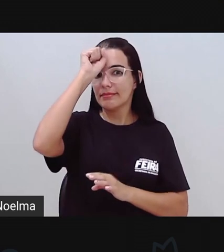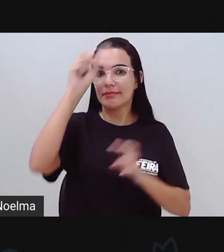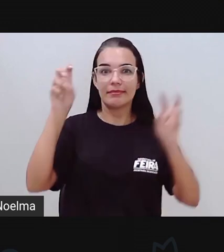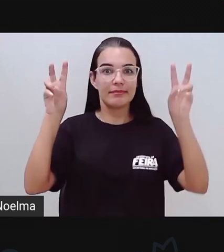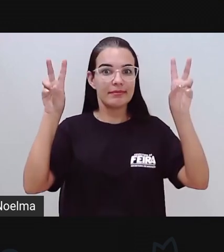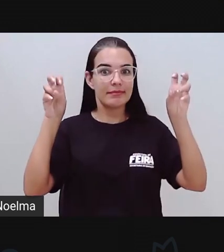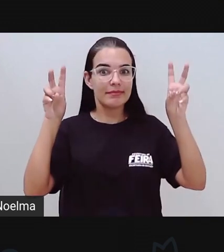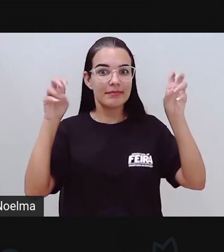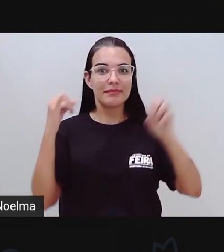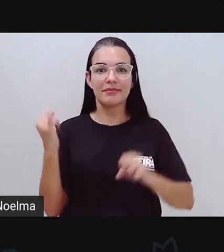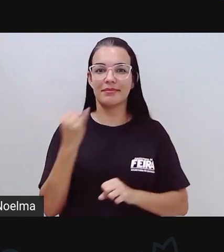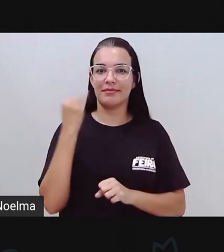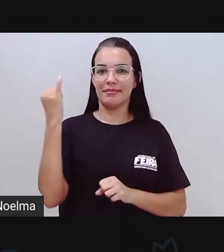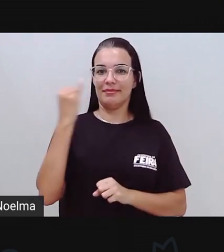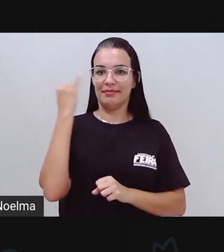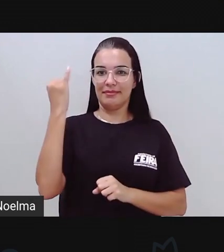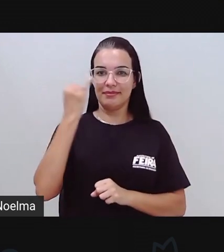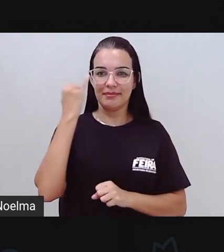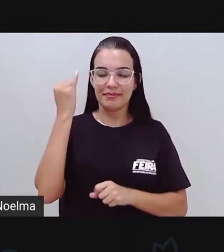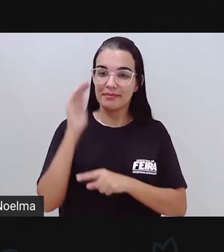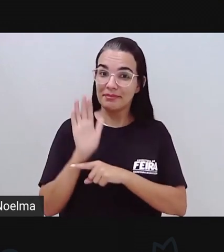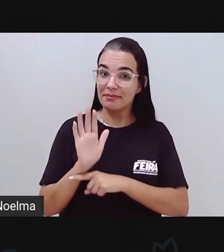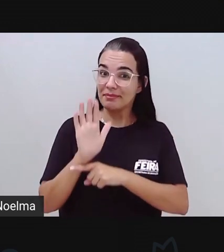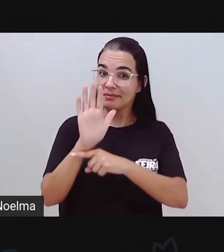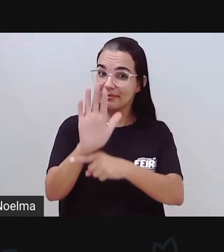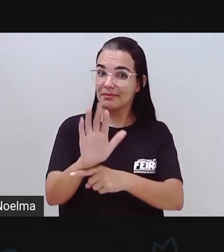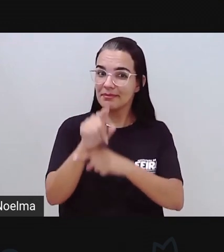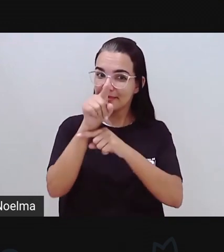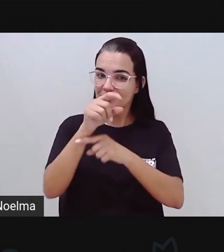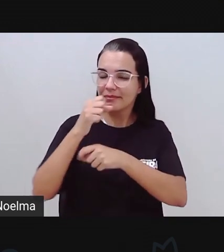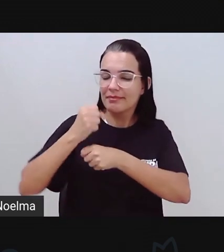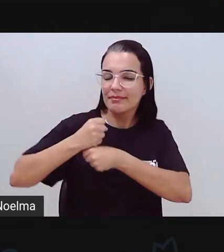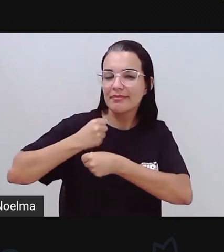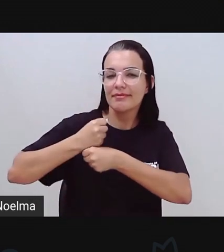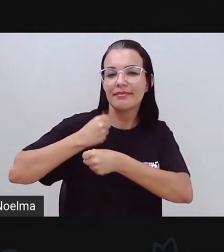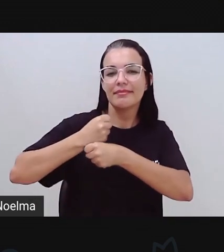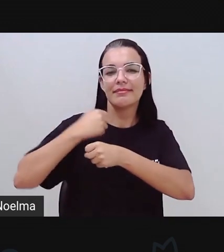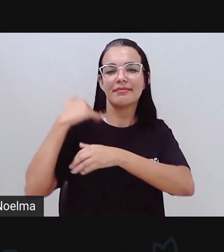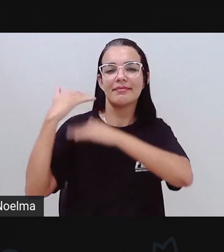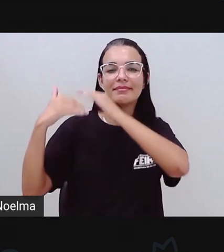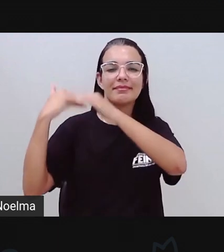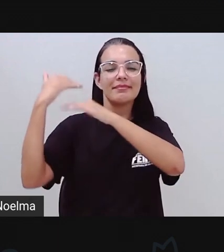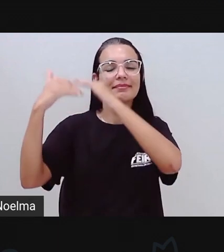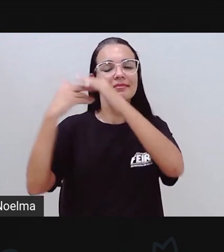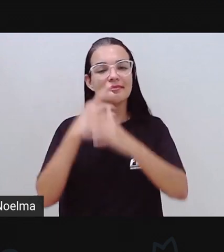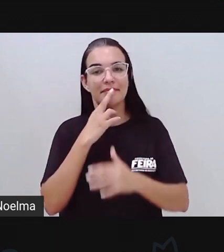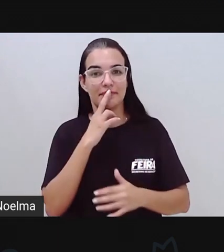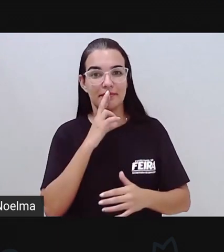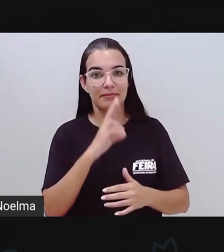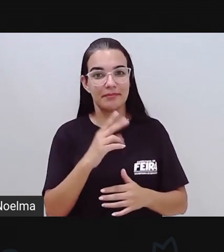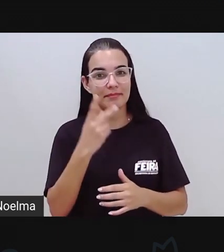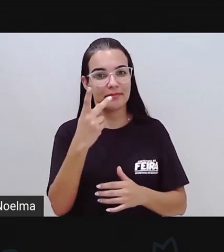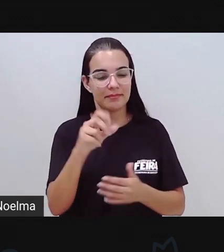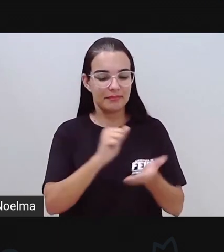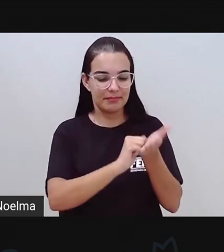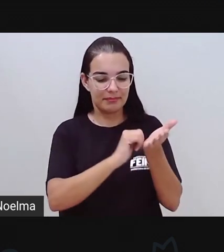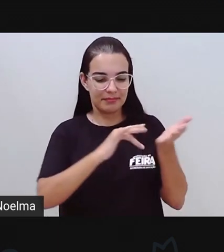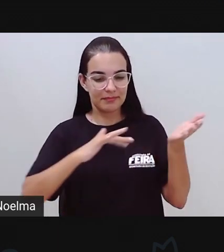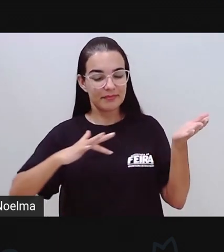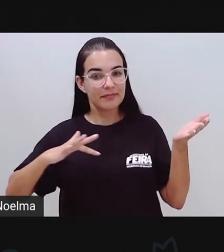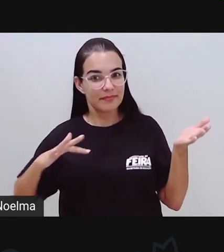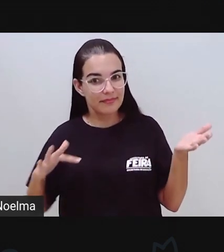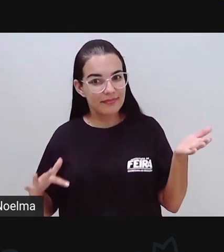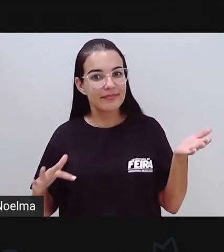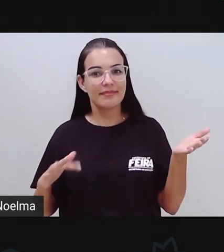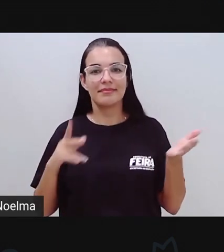importantes e que vão lhe ajudar na construção, em responder as atividades que o seu professor ou professora